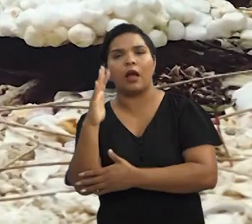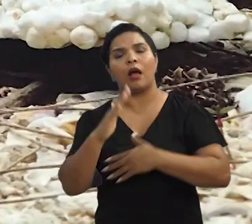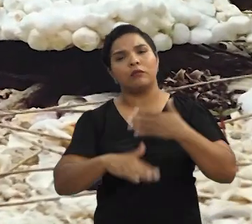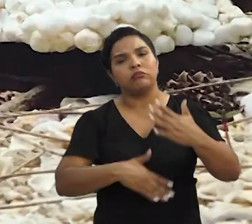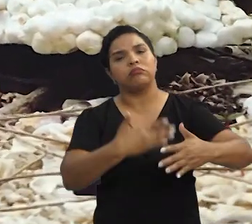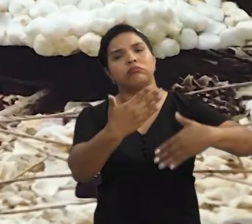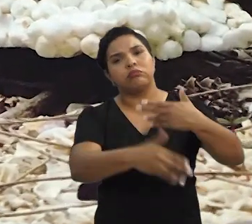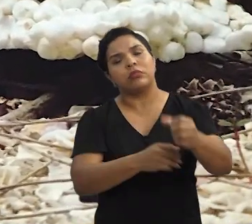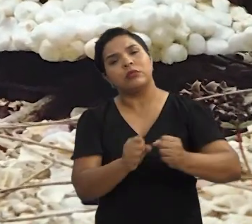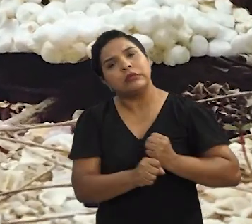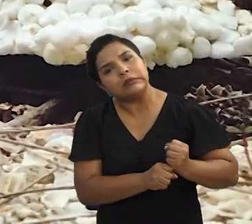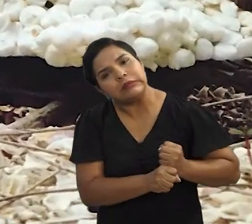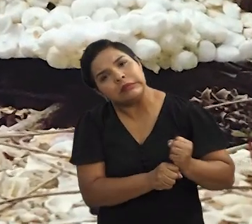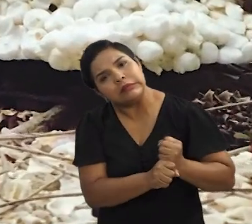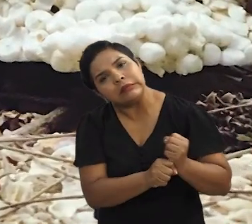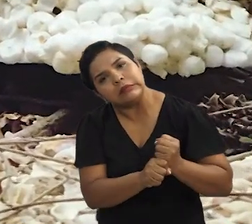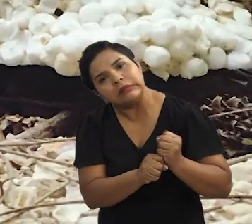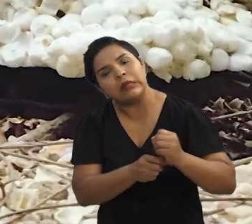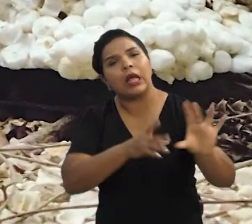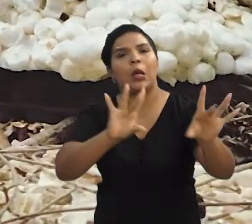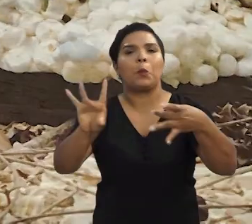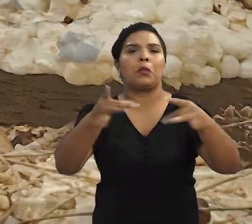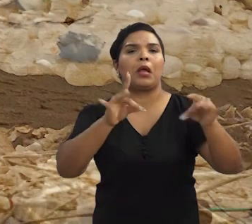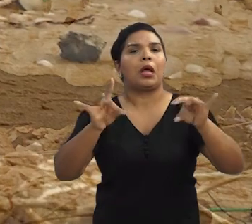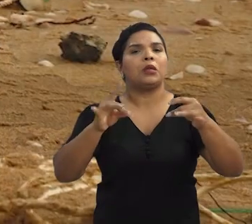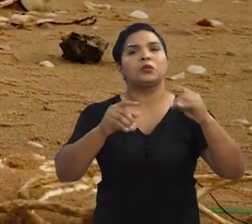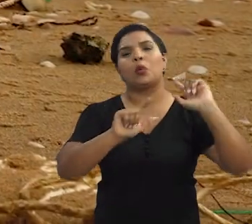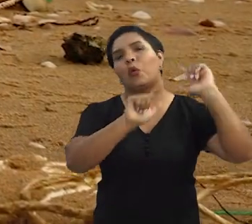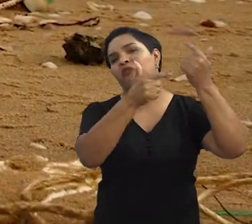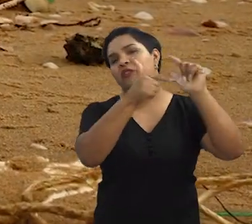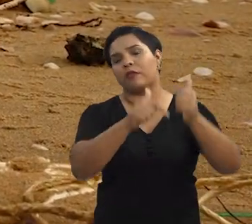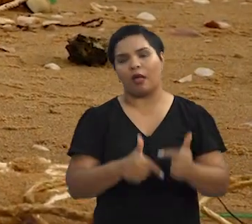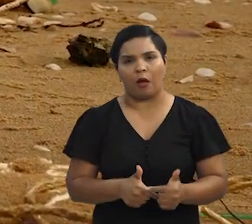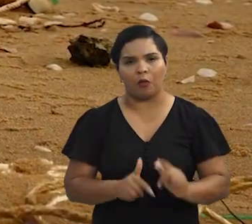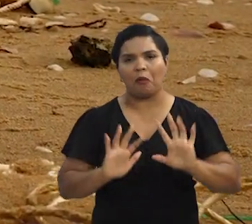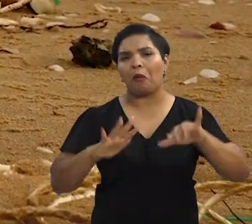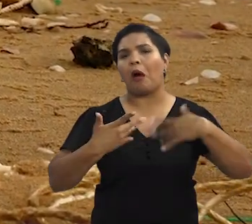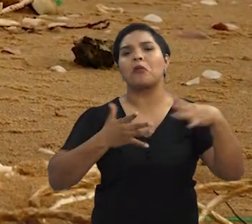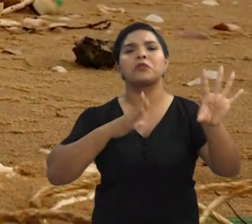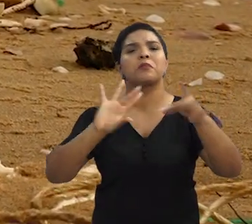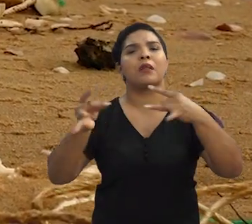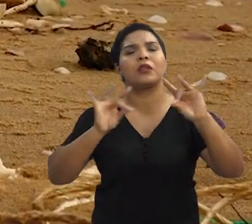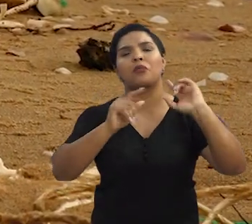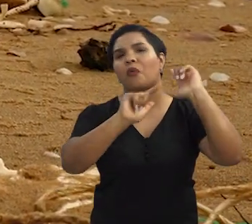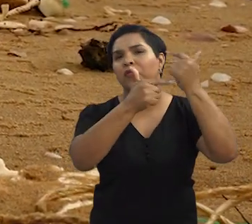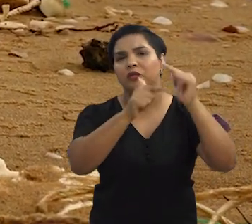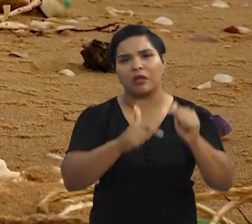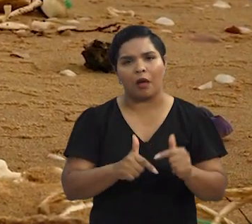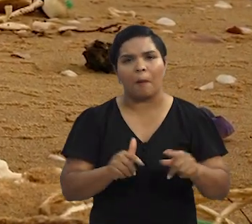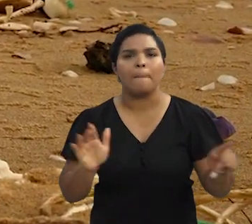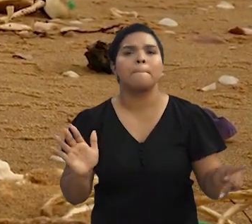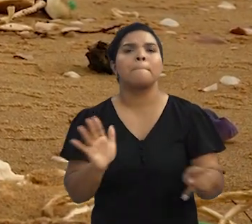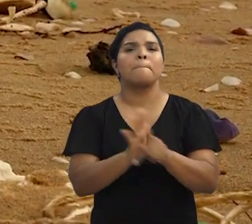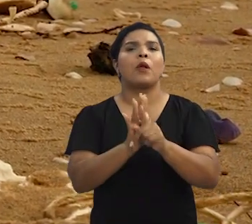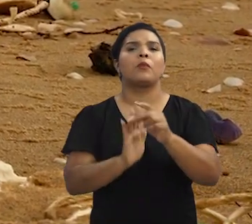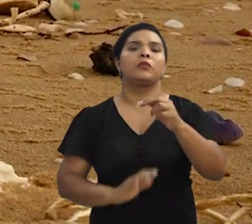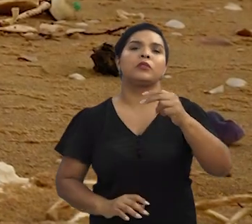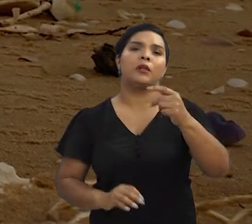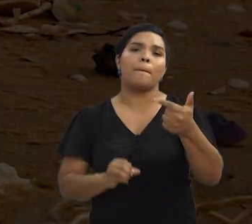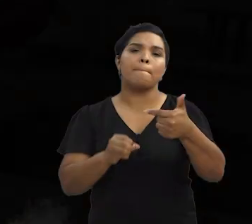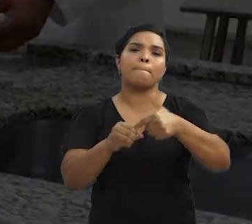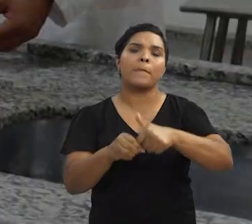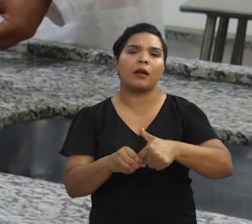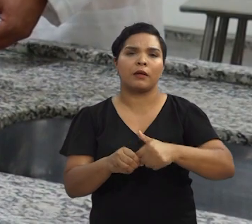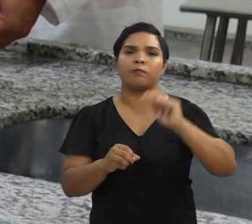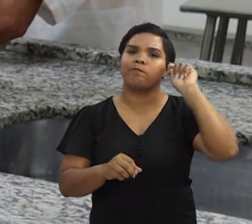gerado ao longo dos anos pelos plásticos convencionais, que o termo que a gente utiliza é esse. Quais são os plásticos convencionais? Oriundo de petróleo.